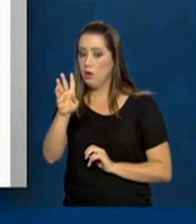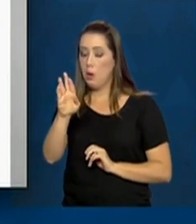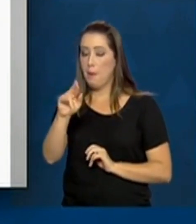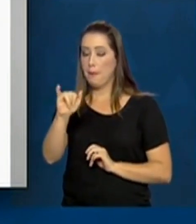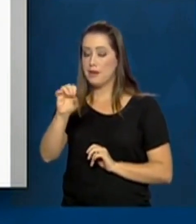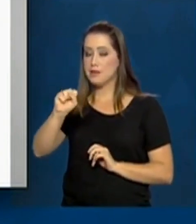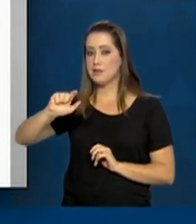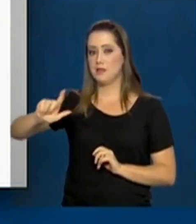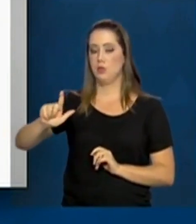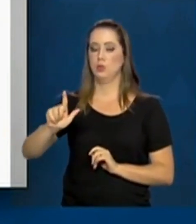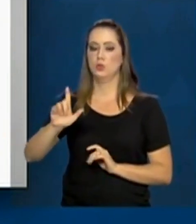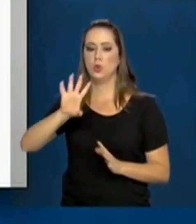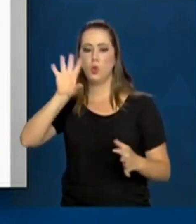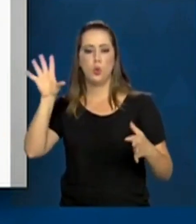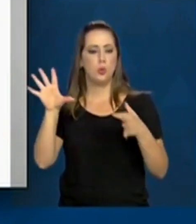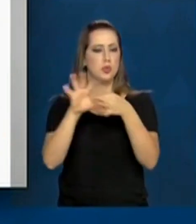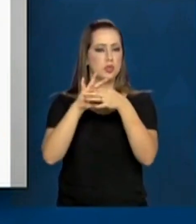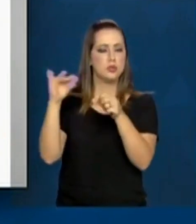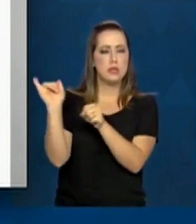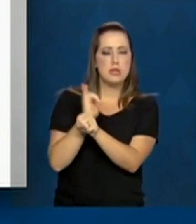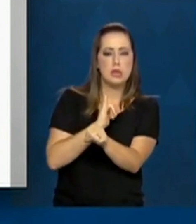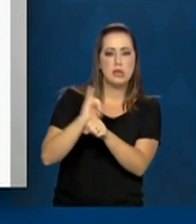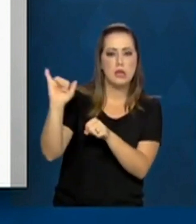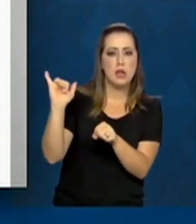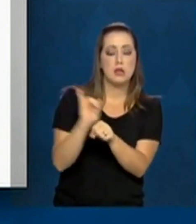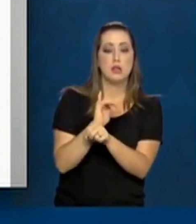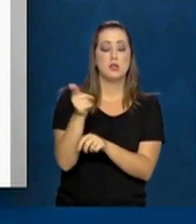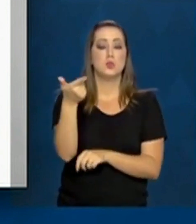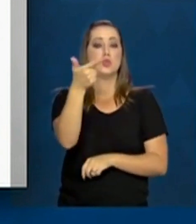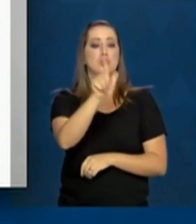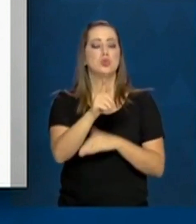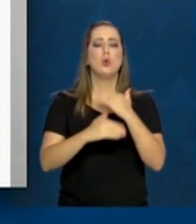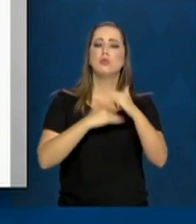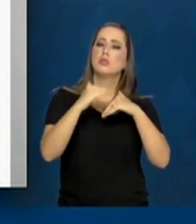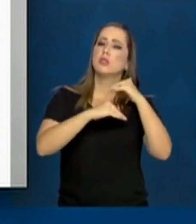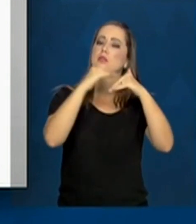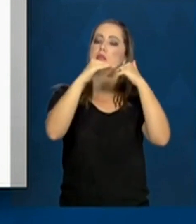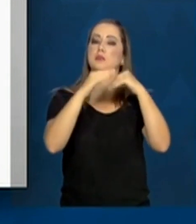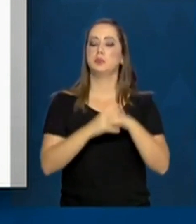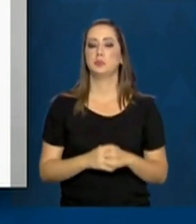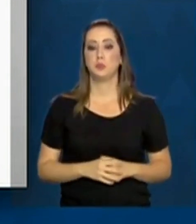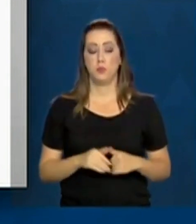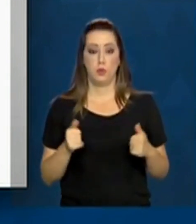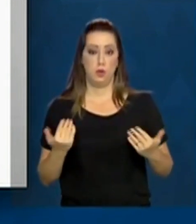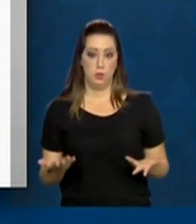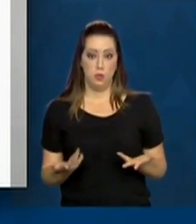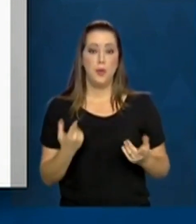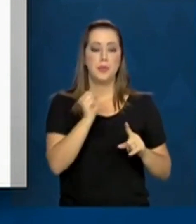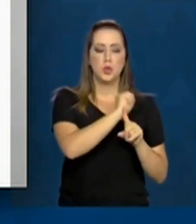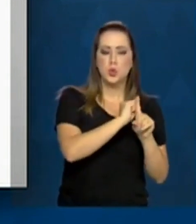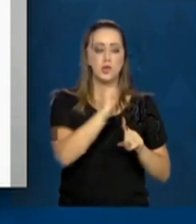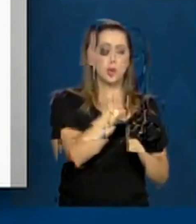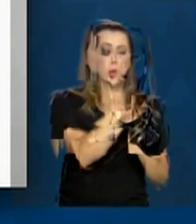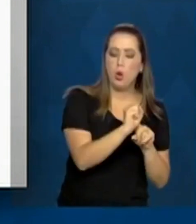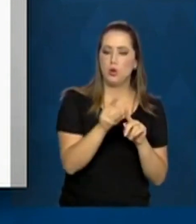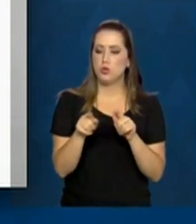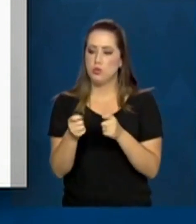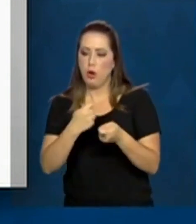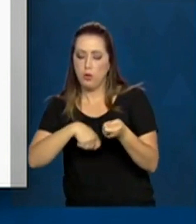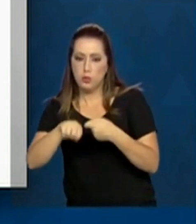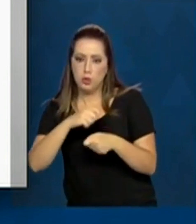integrar, aprimorar ações estratégicas para a retomada do crescimento, tanto sócio-econômico,